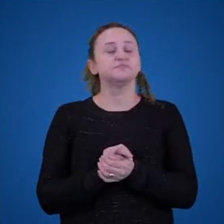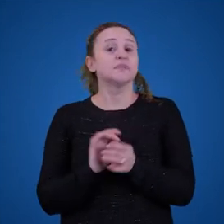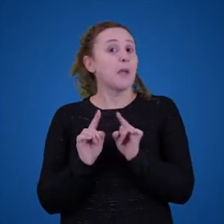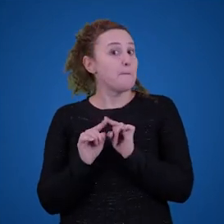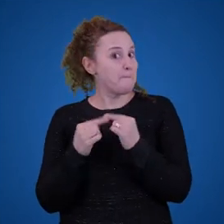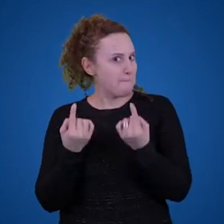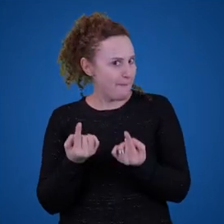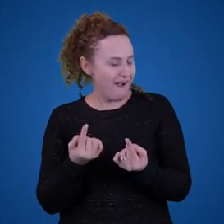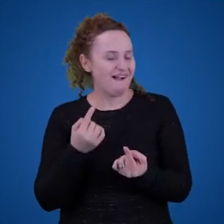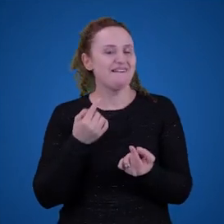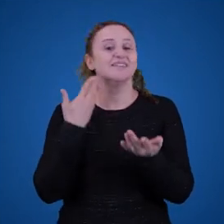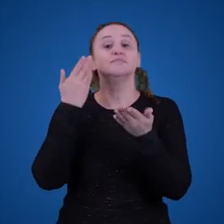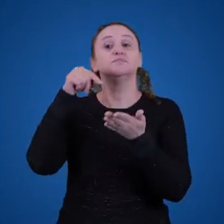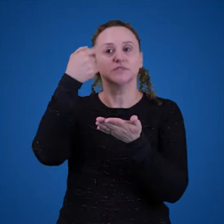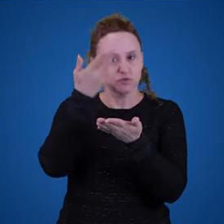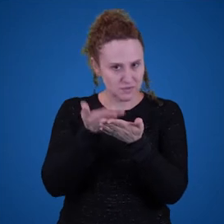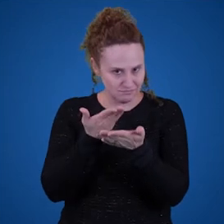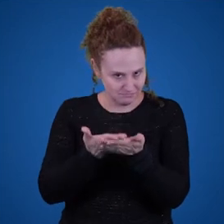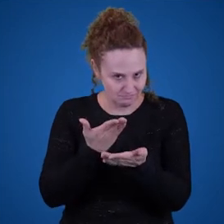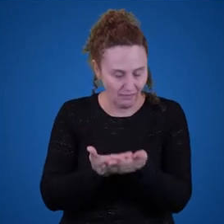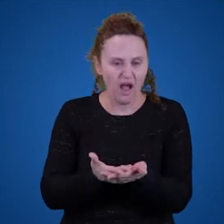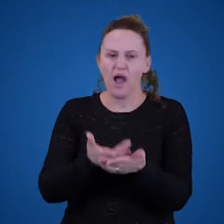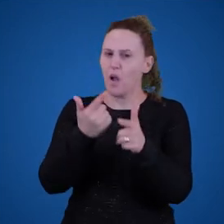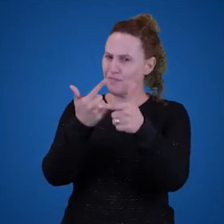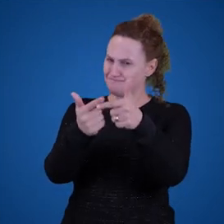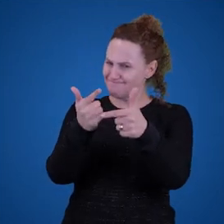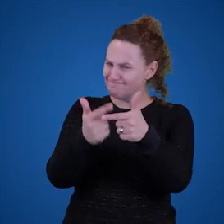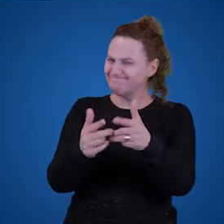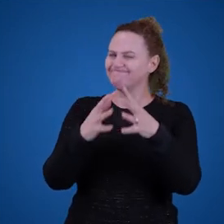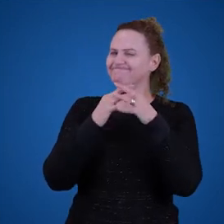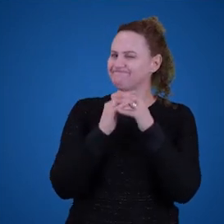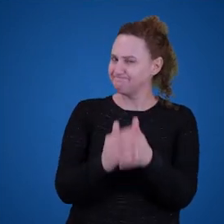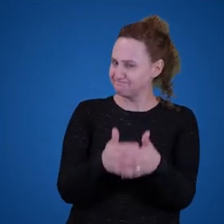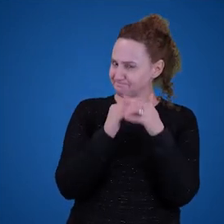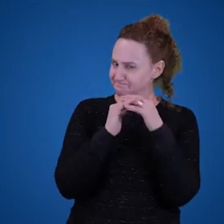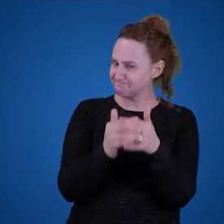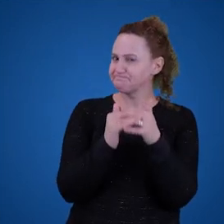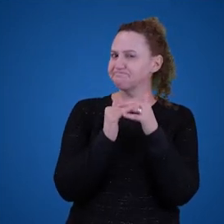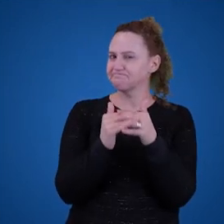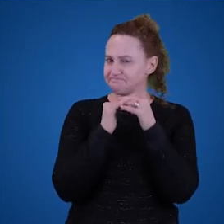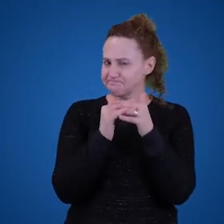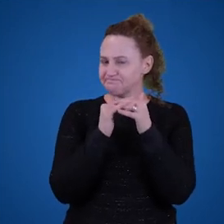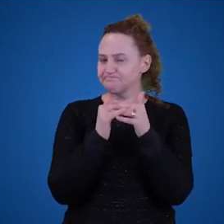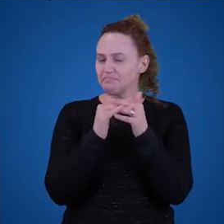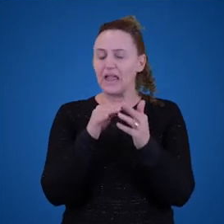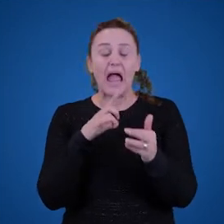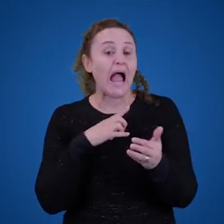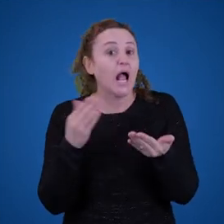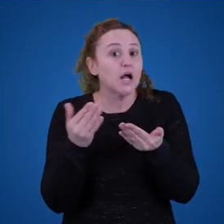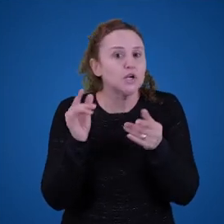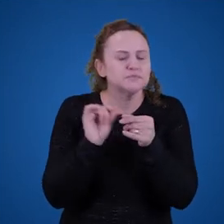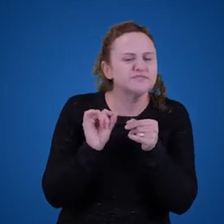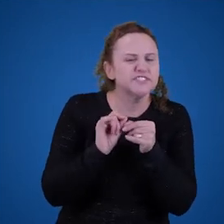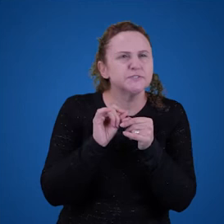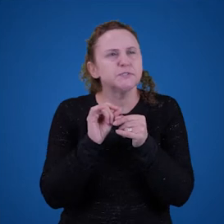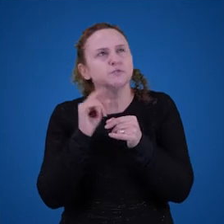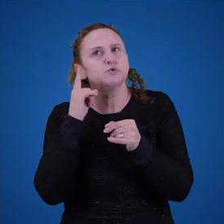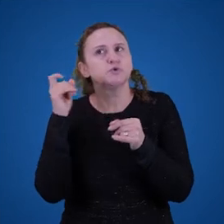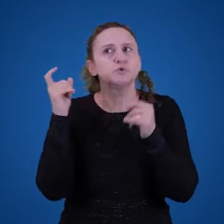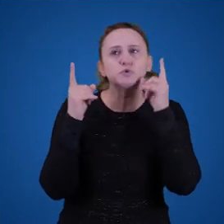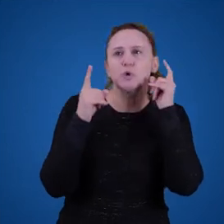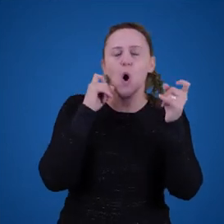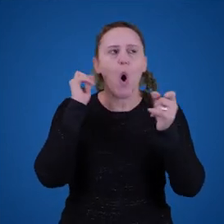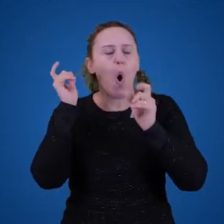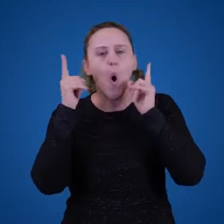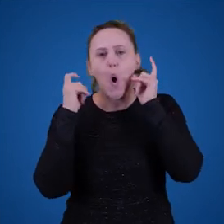nas próximas aulas, isso é um problema muito complicado. Afinal de contas, eu estou fazendo agora um monte de som para você. E gestos também, com as